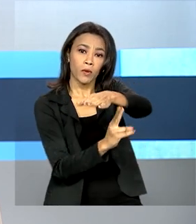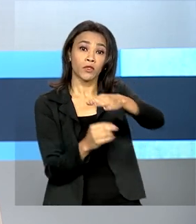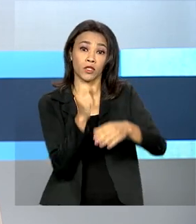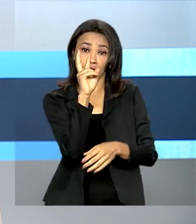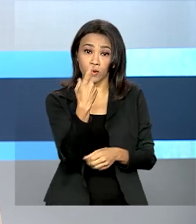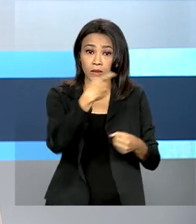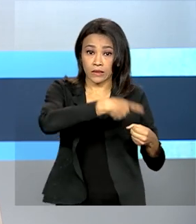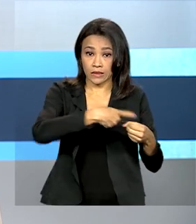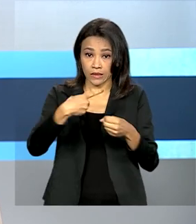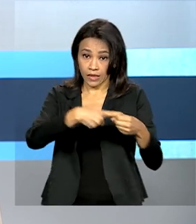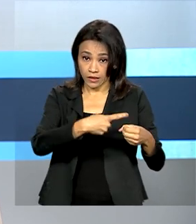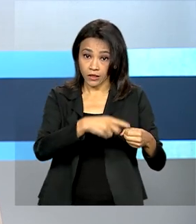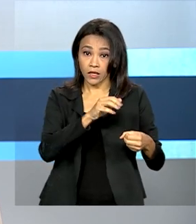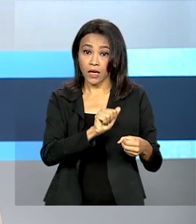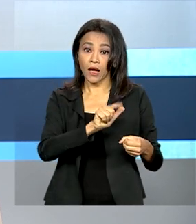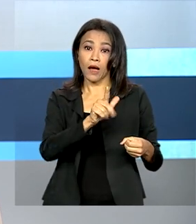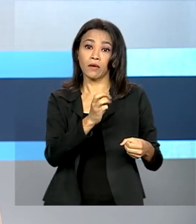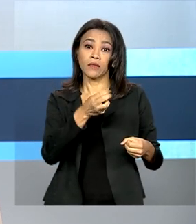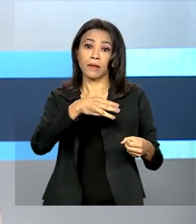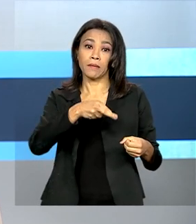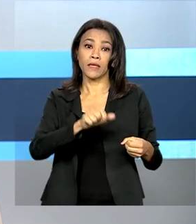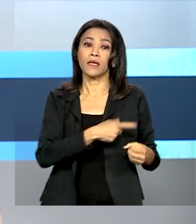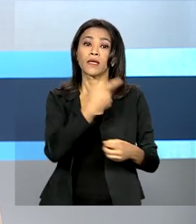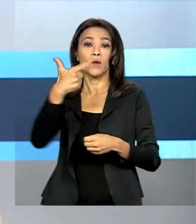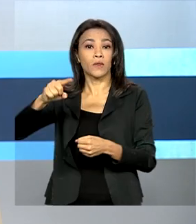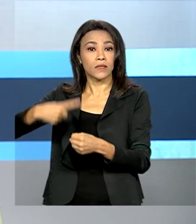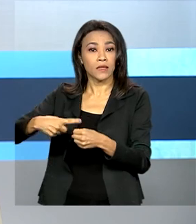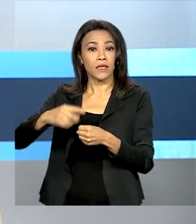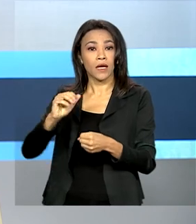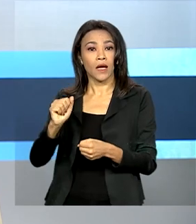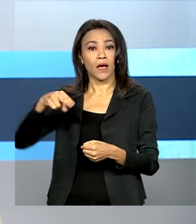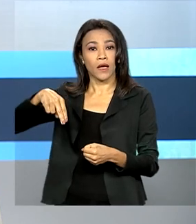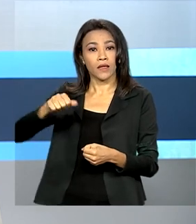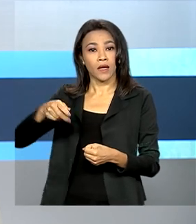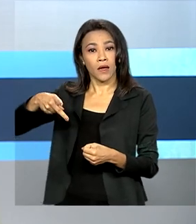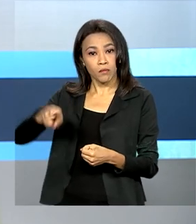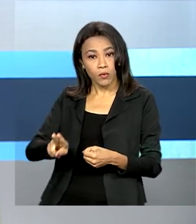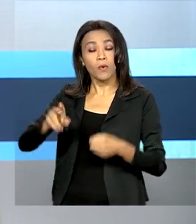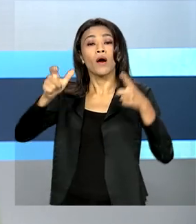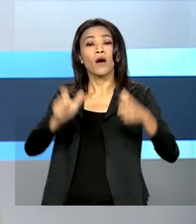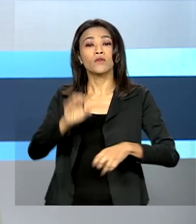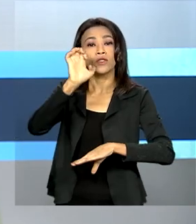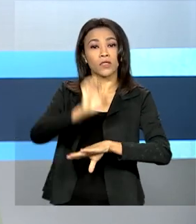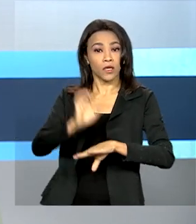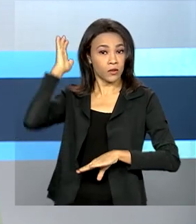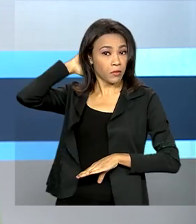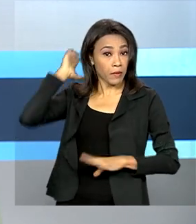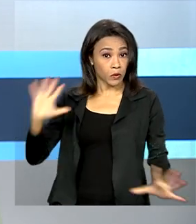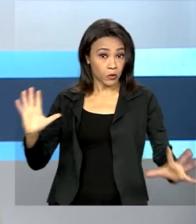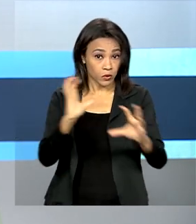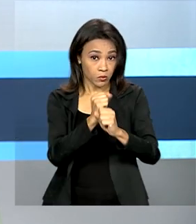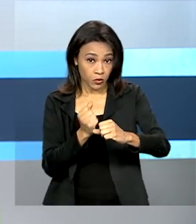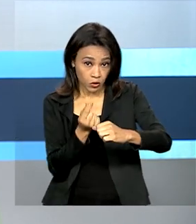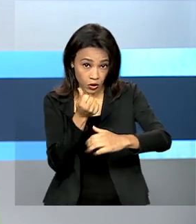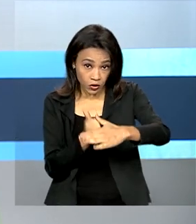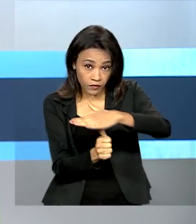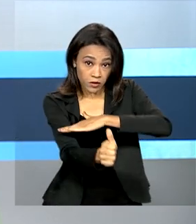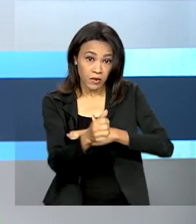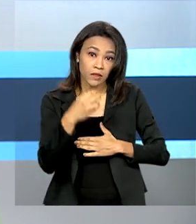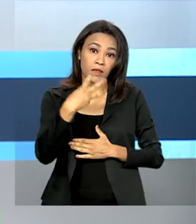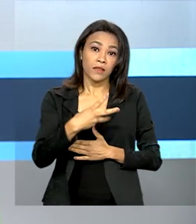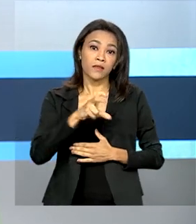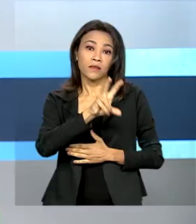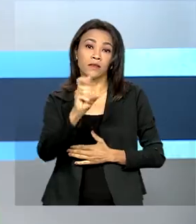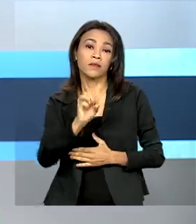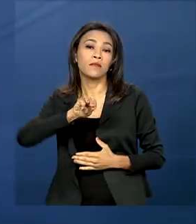entre os municípios de Altamira e Anapu, no Pará. O investimento previsto é superior a R$ 350 milhões.